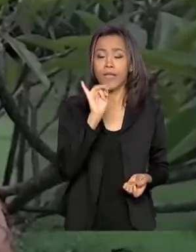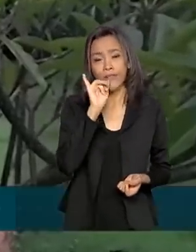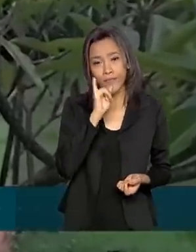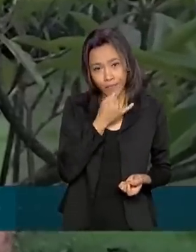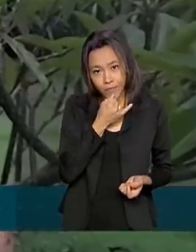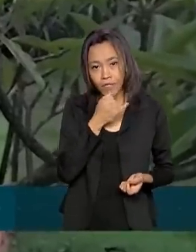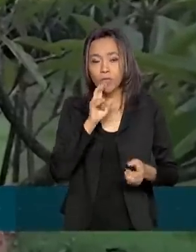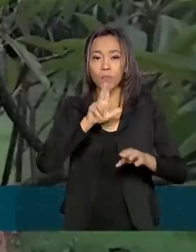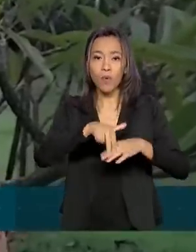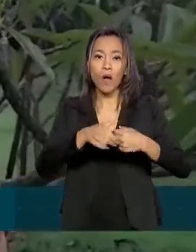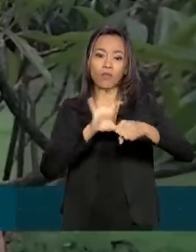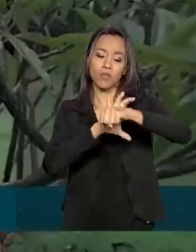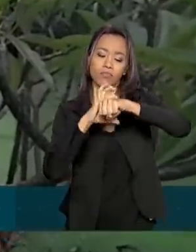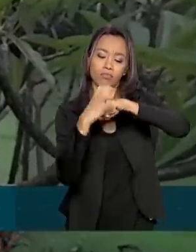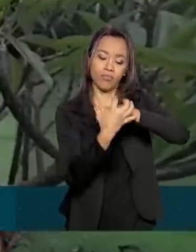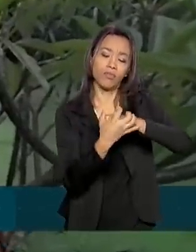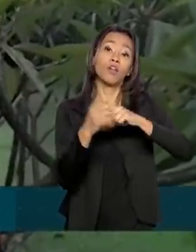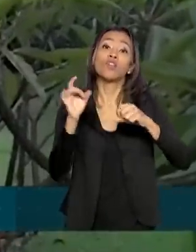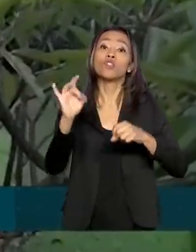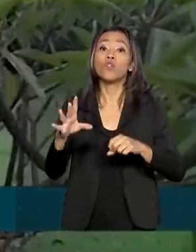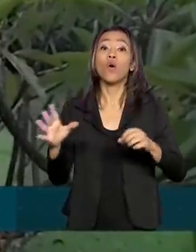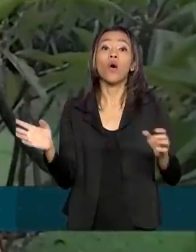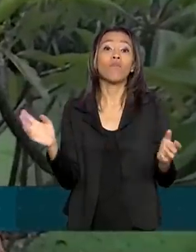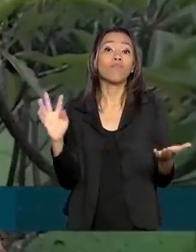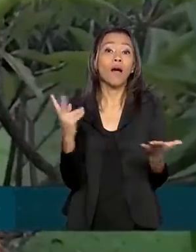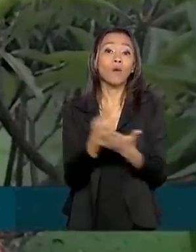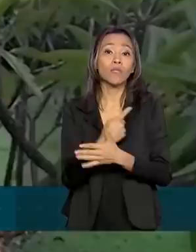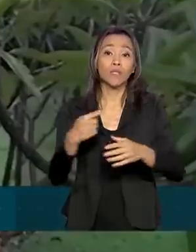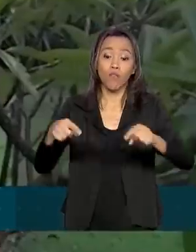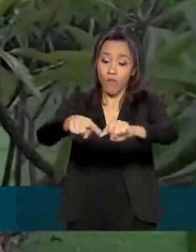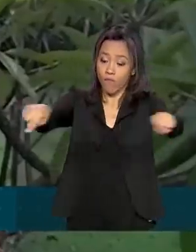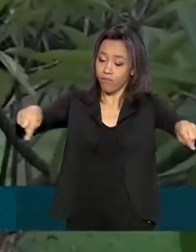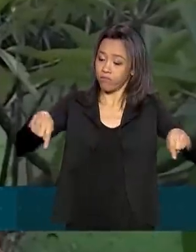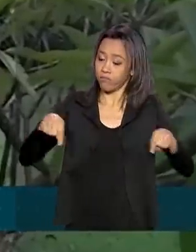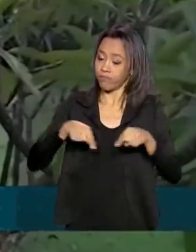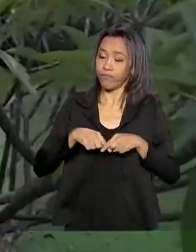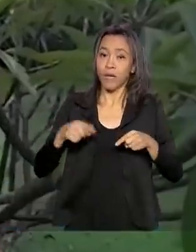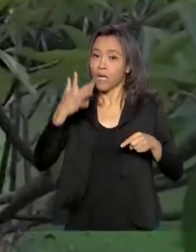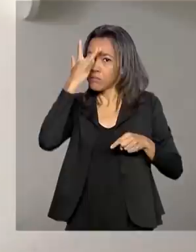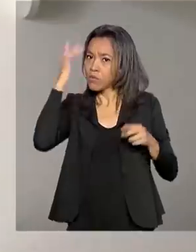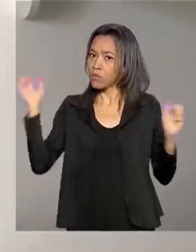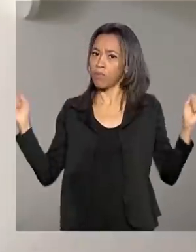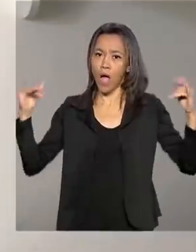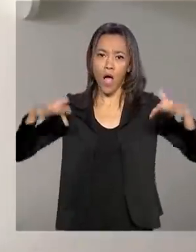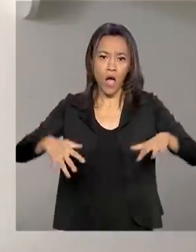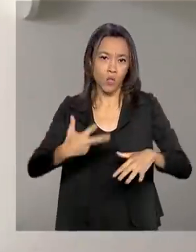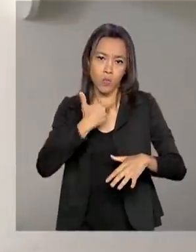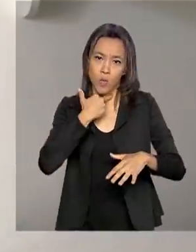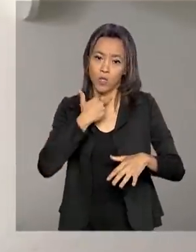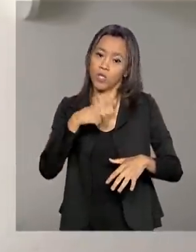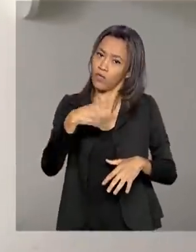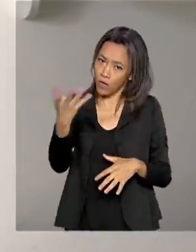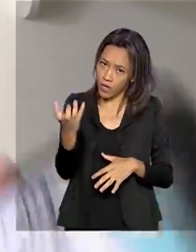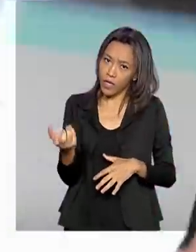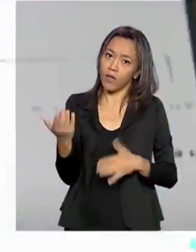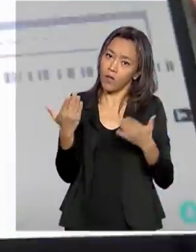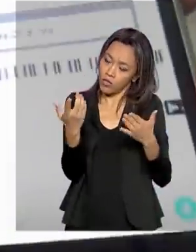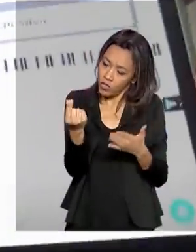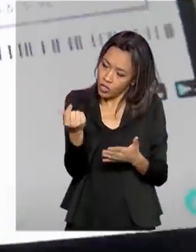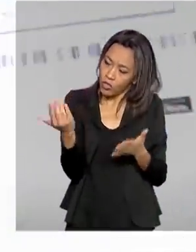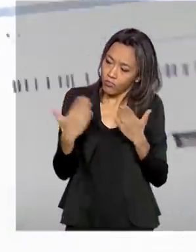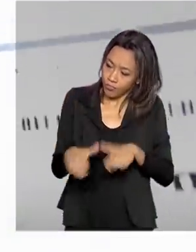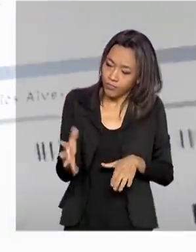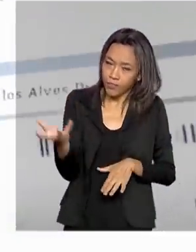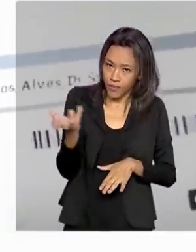coronavírus, o evento foi feito de portas fechadas. Então, agora eu vou atrás do meu reembolso. Gustavo já havia comprado